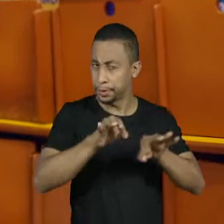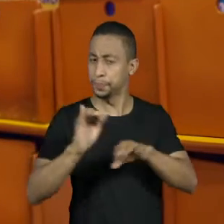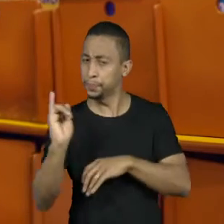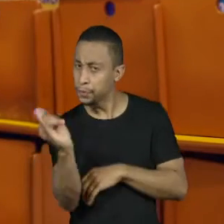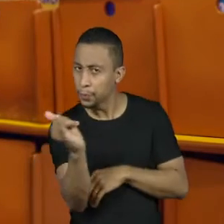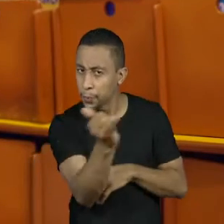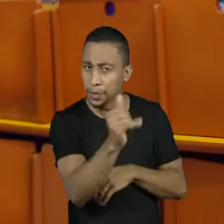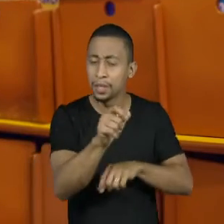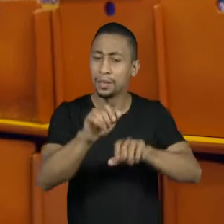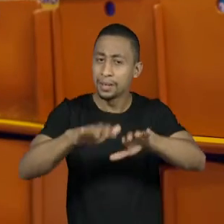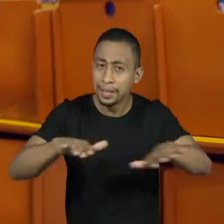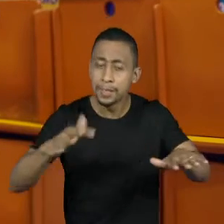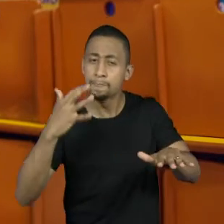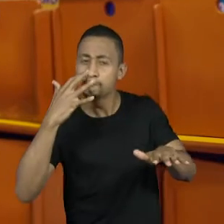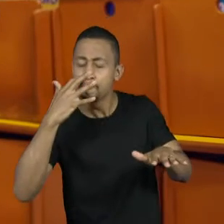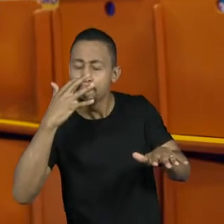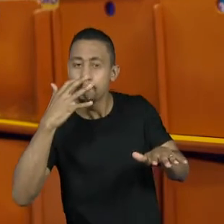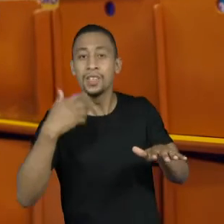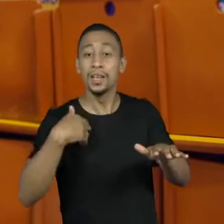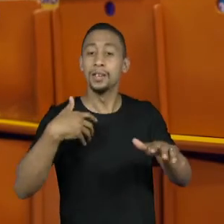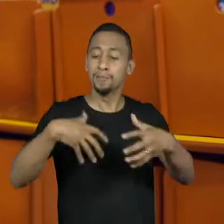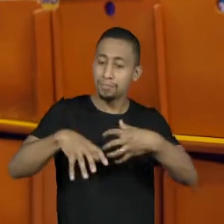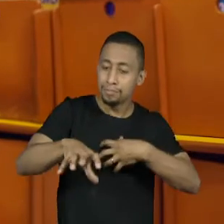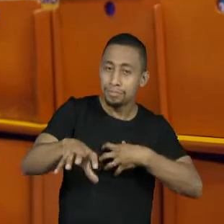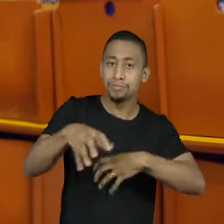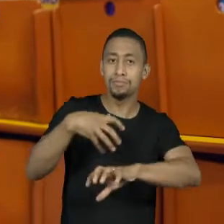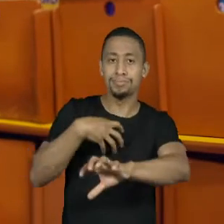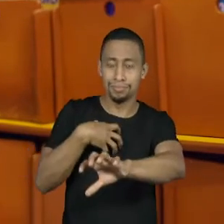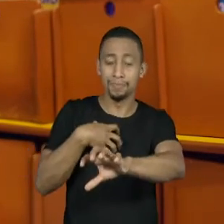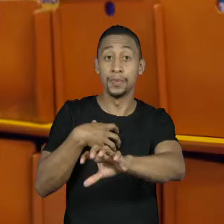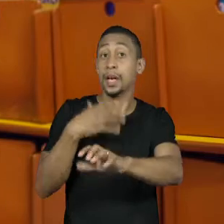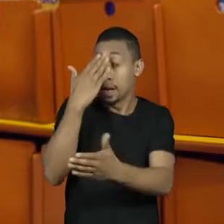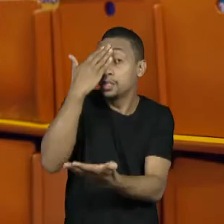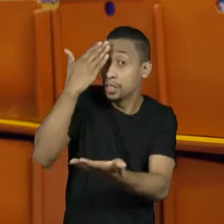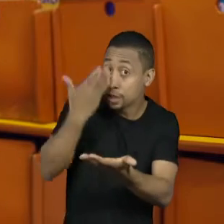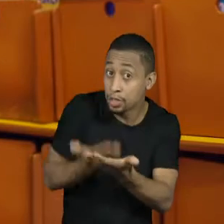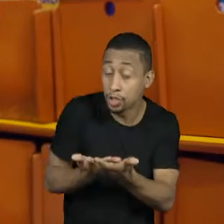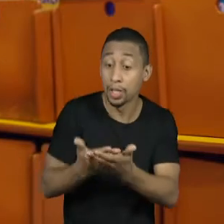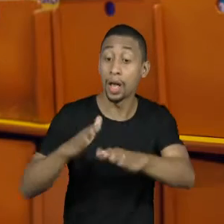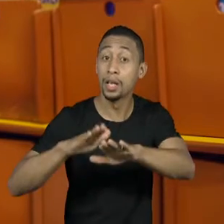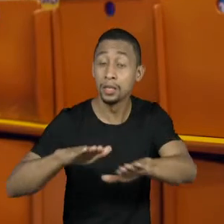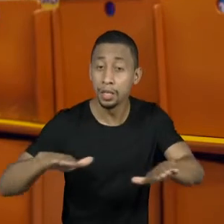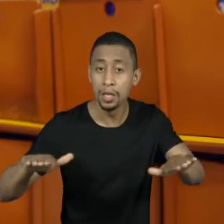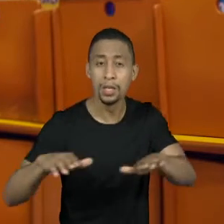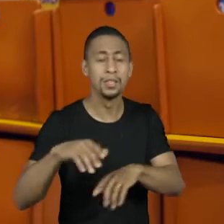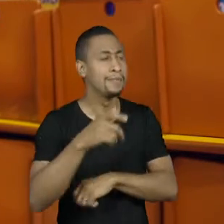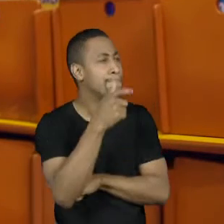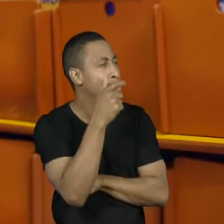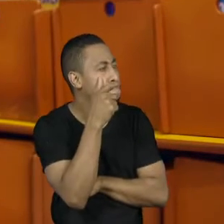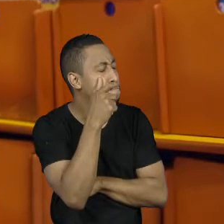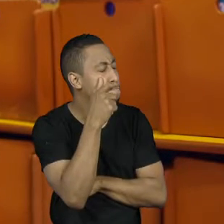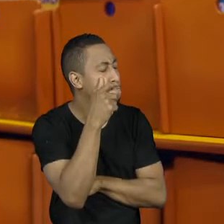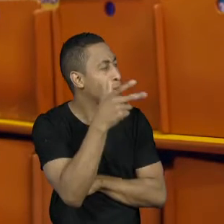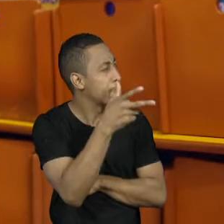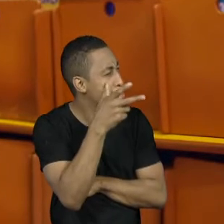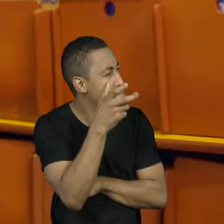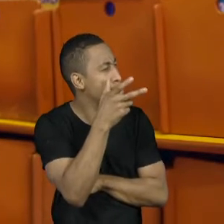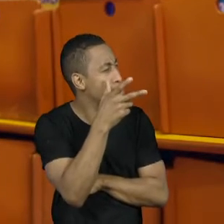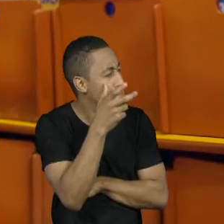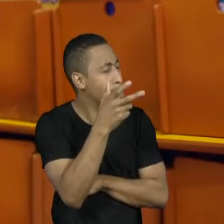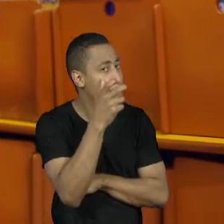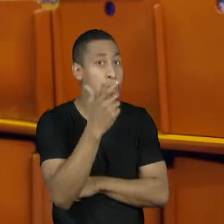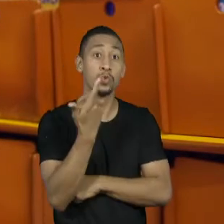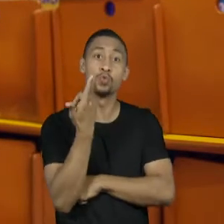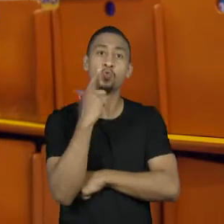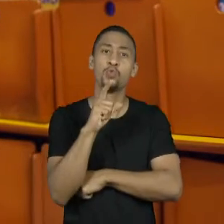abordagem afetiva, porque a gente acredita que é através do afeto e da emoção que a gente vai conseguir fazer